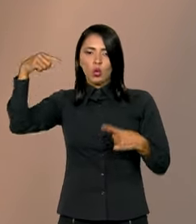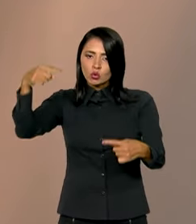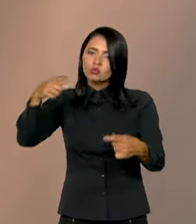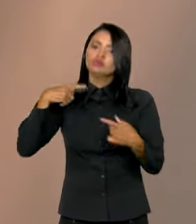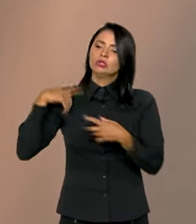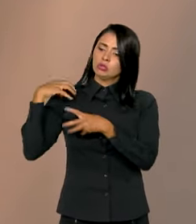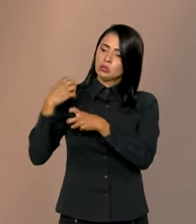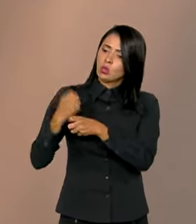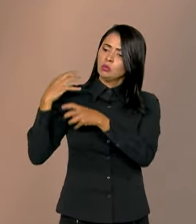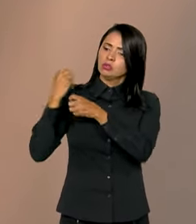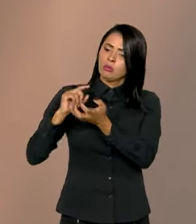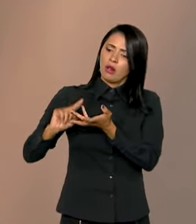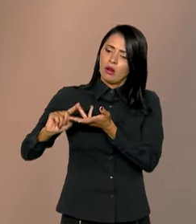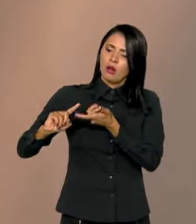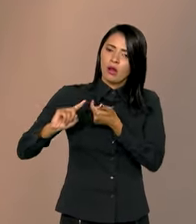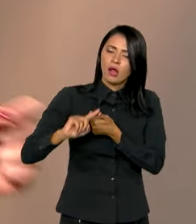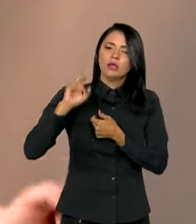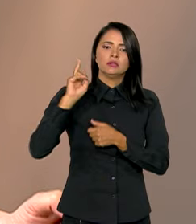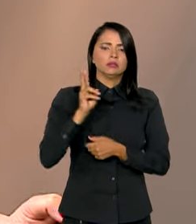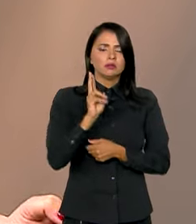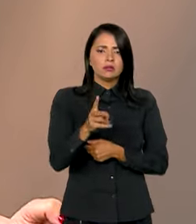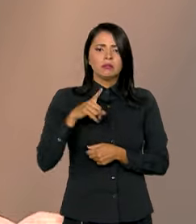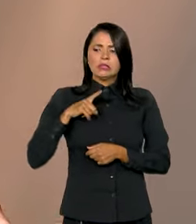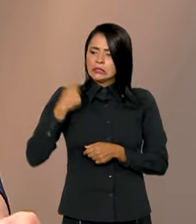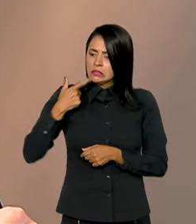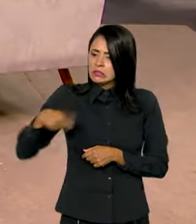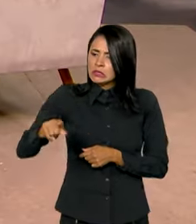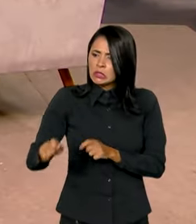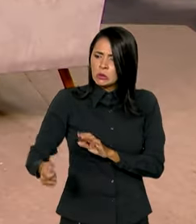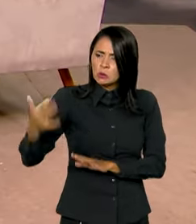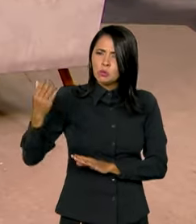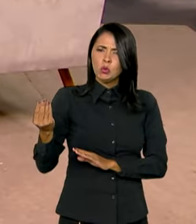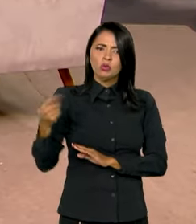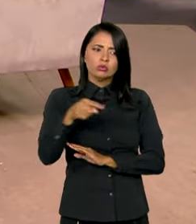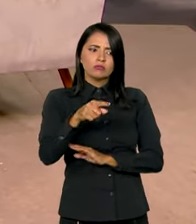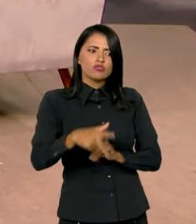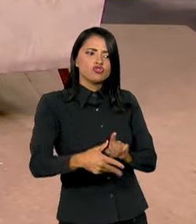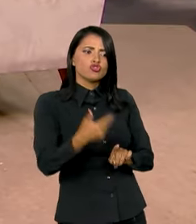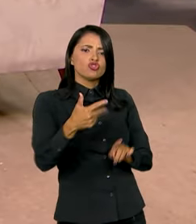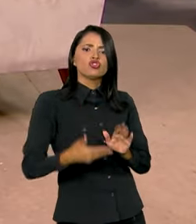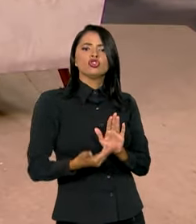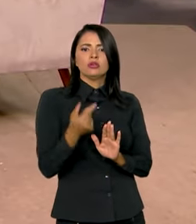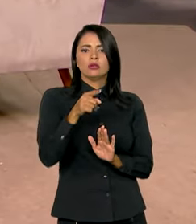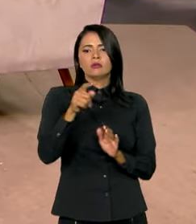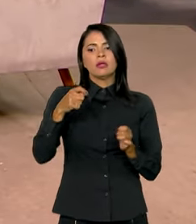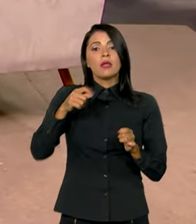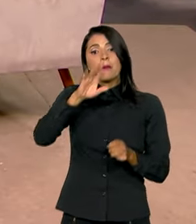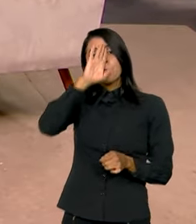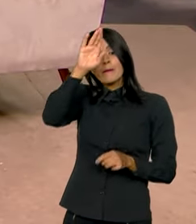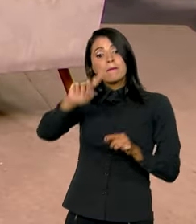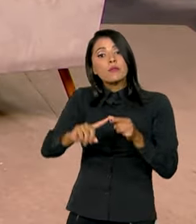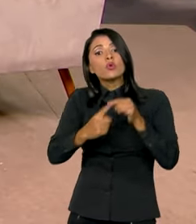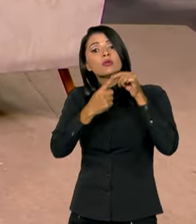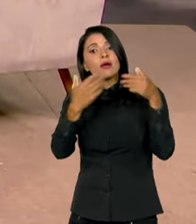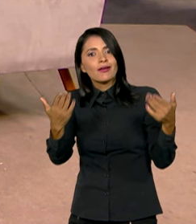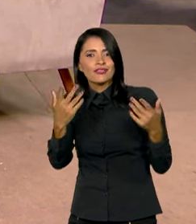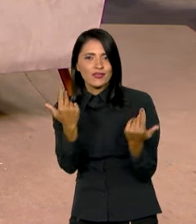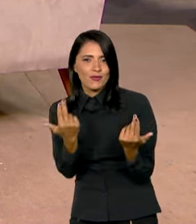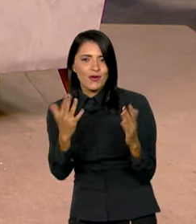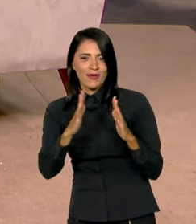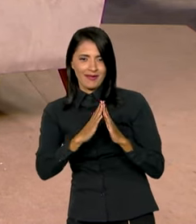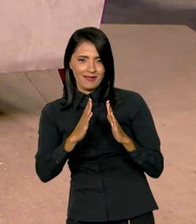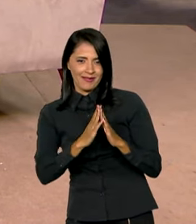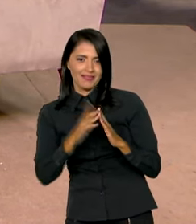temos lá a meta fiscal. Estamos gastando mais aqui, temos que cortar ali. E estabelecer prioridades, Roberto. É igual uma casa, com